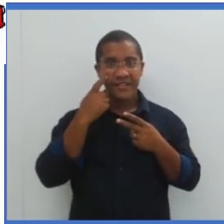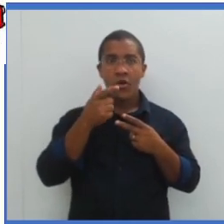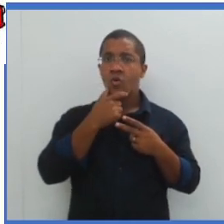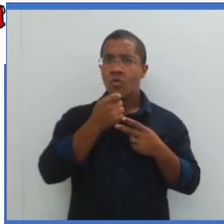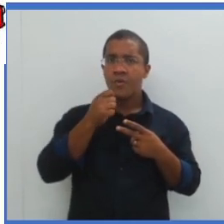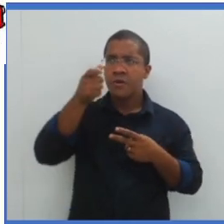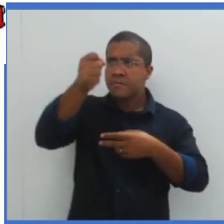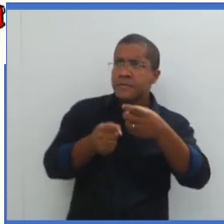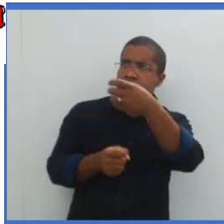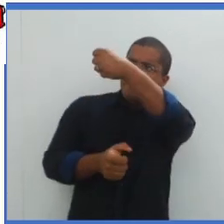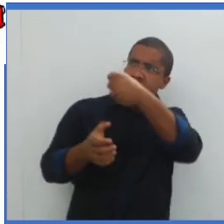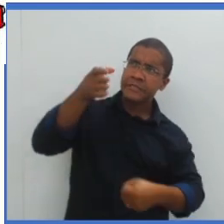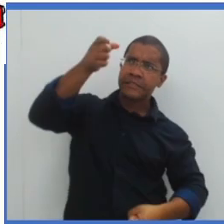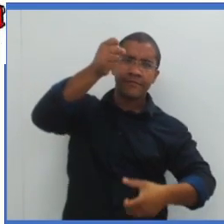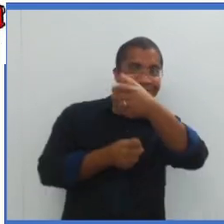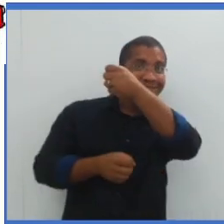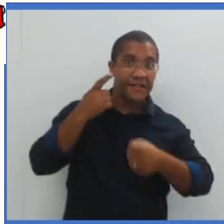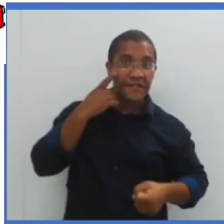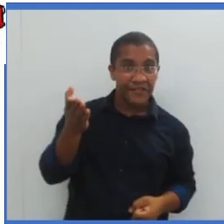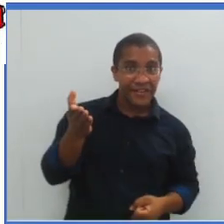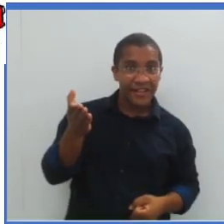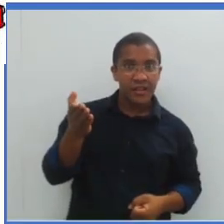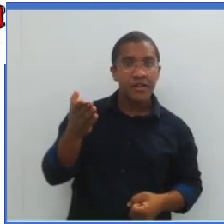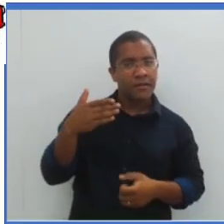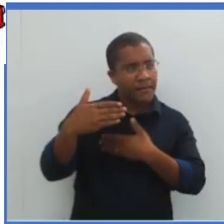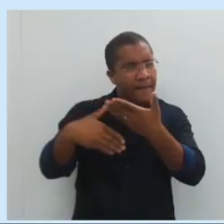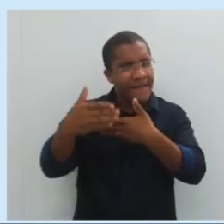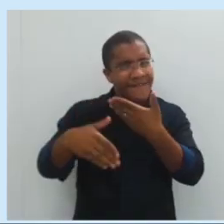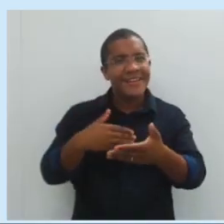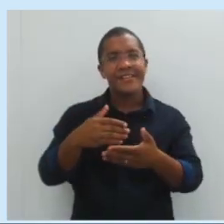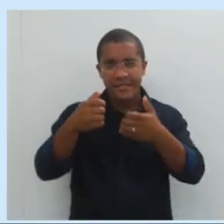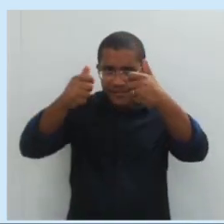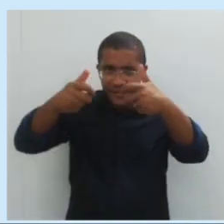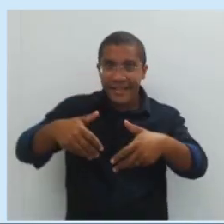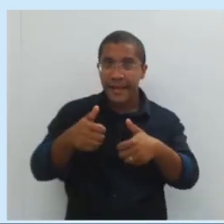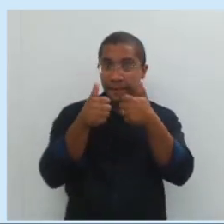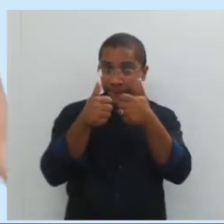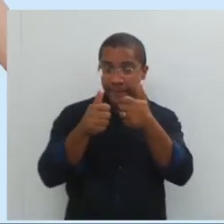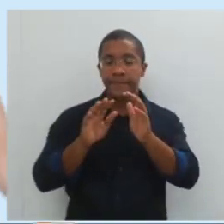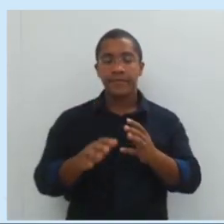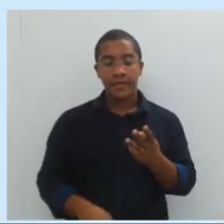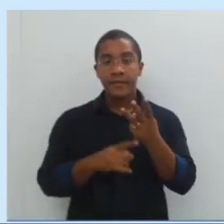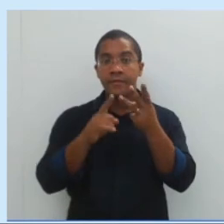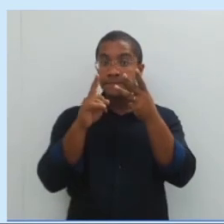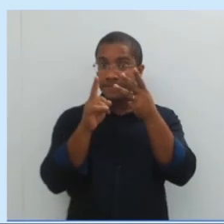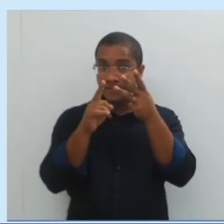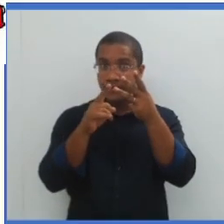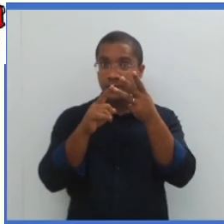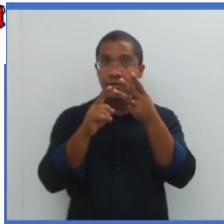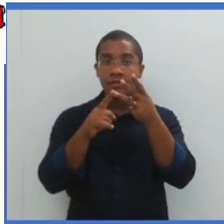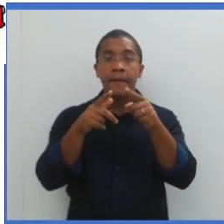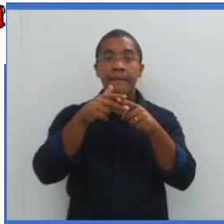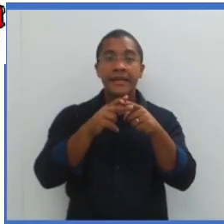de um homem também trabalhando nessa roldana. Daqui a pouco, Dantas explica melhor. E a terceira